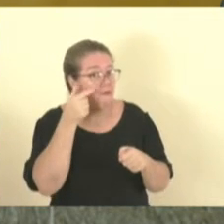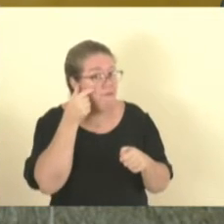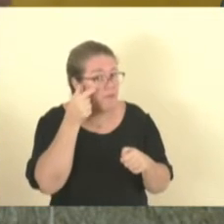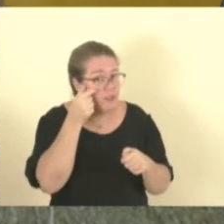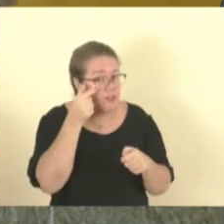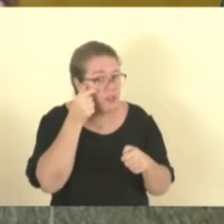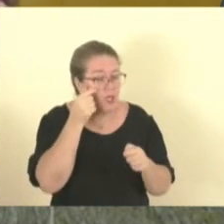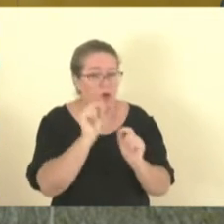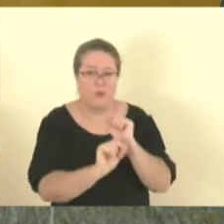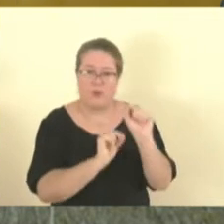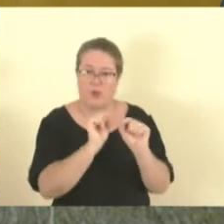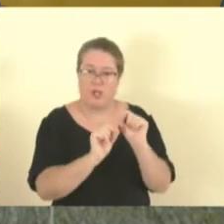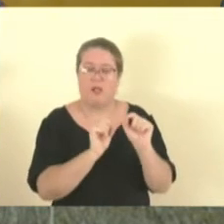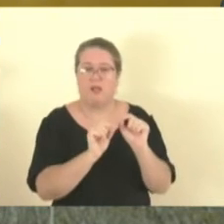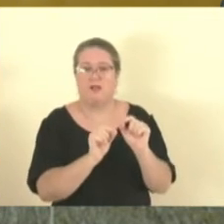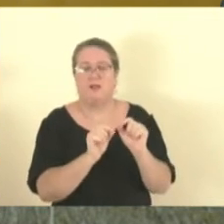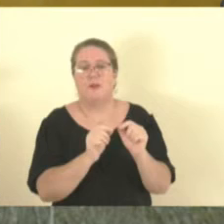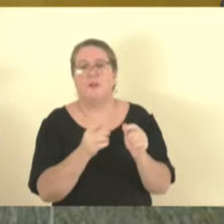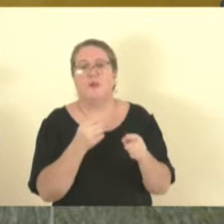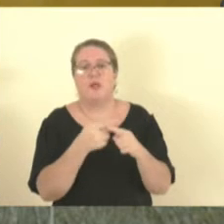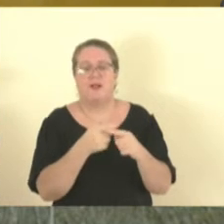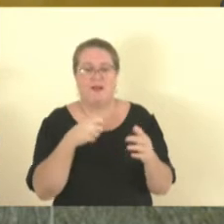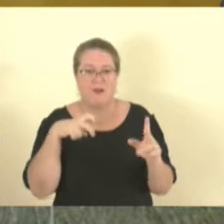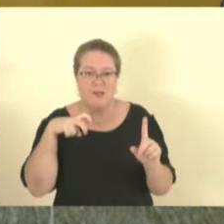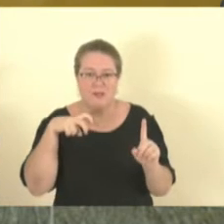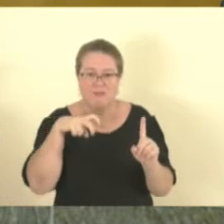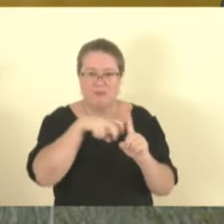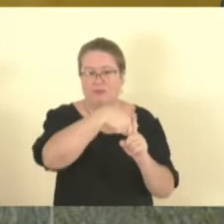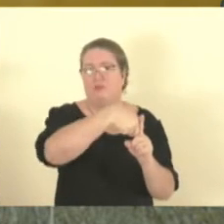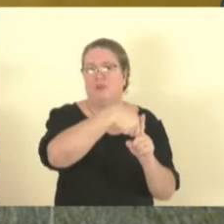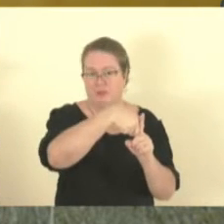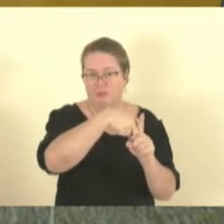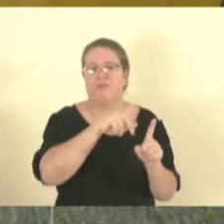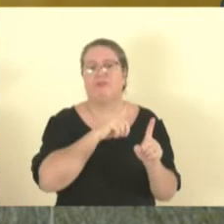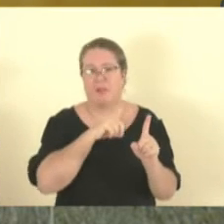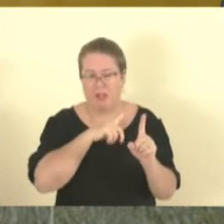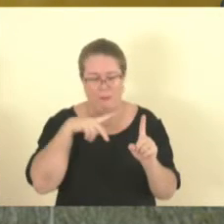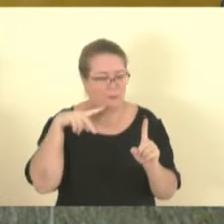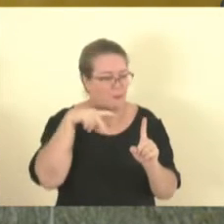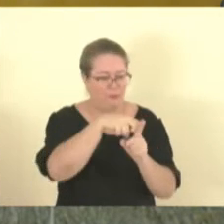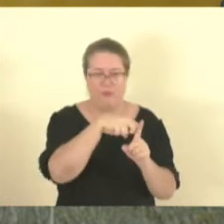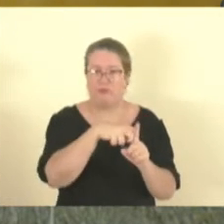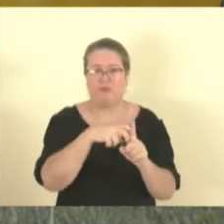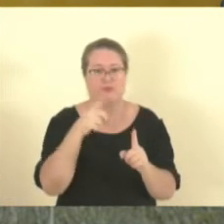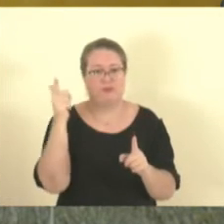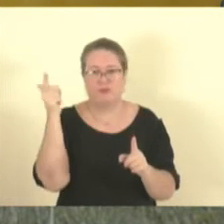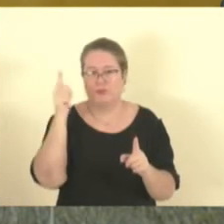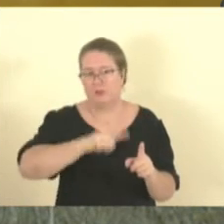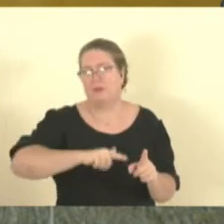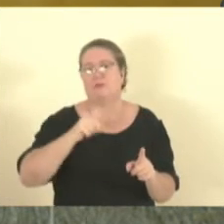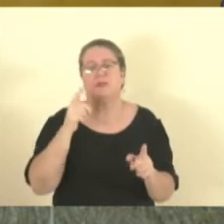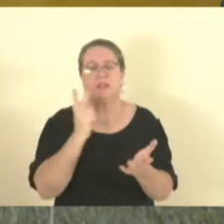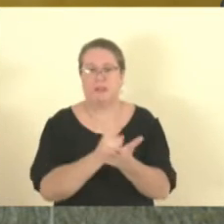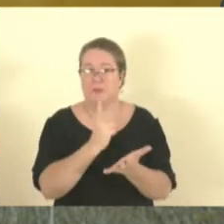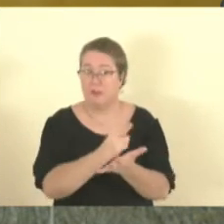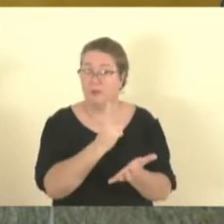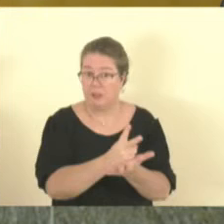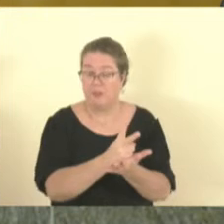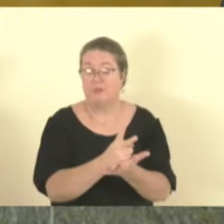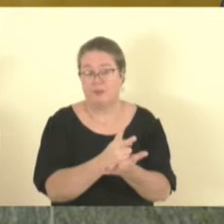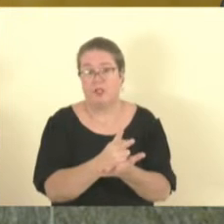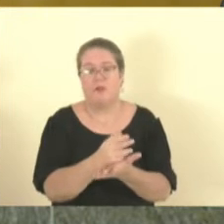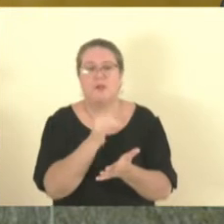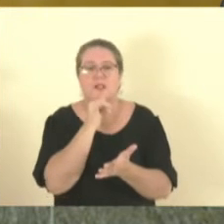poucos dias aconteceu ali um acidente com motociclistas, onde uma senhora, para não bater atrás de um carro, acabou